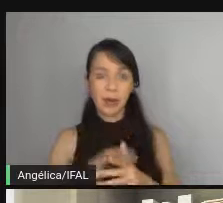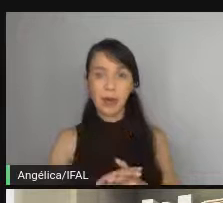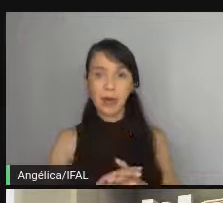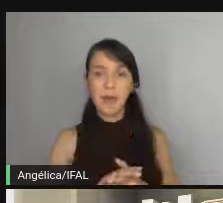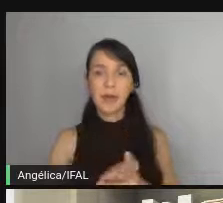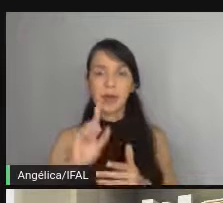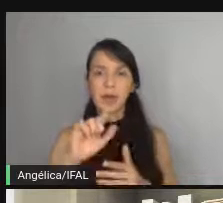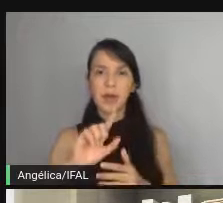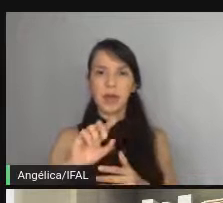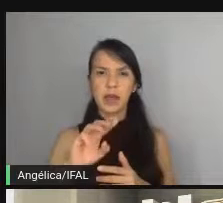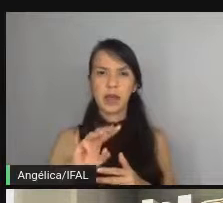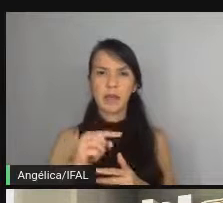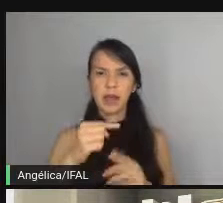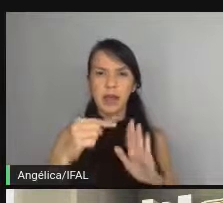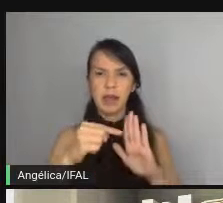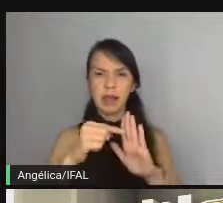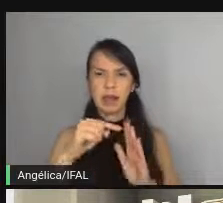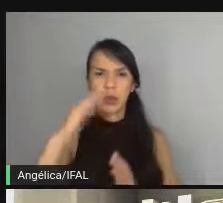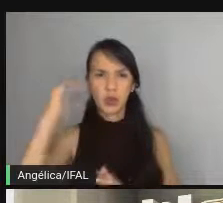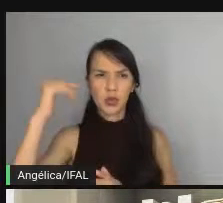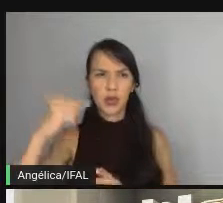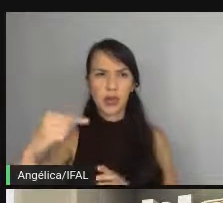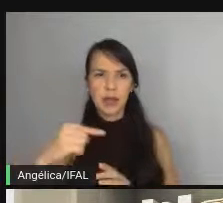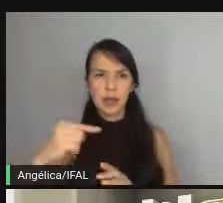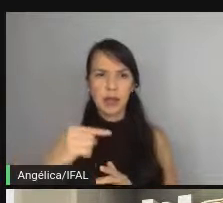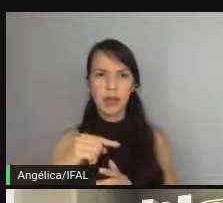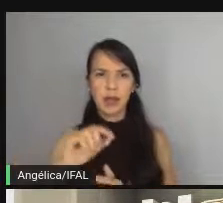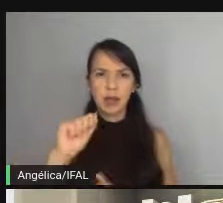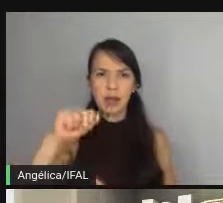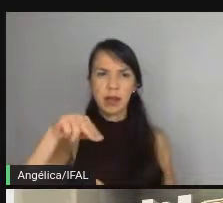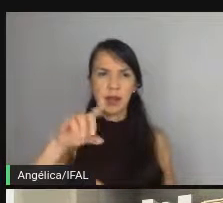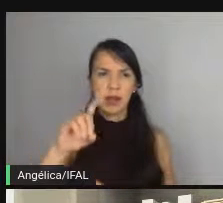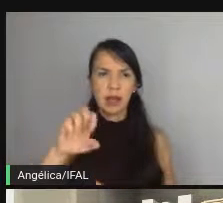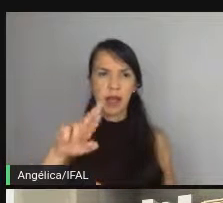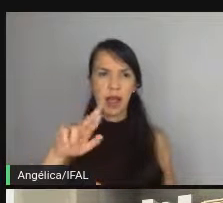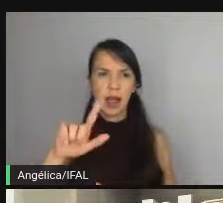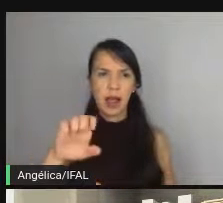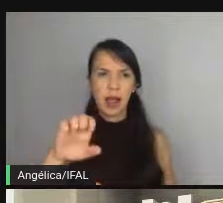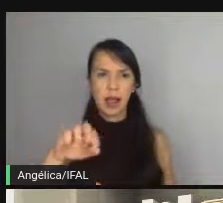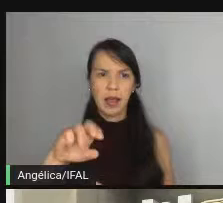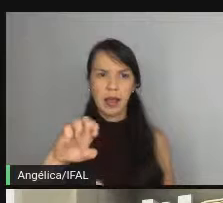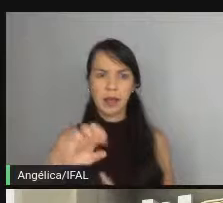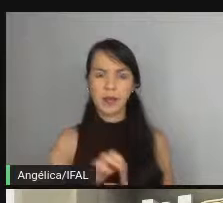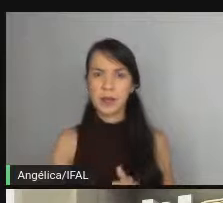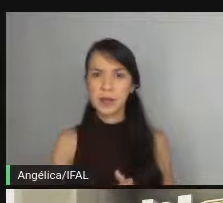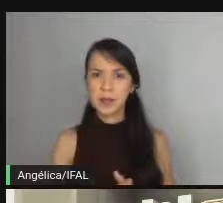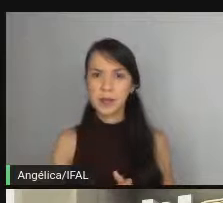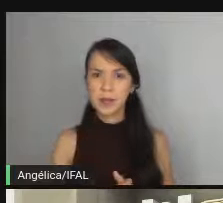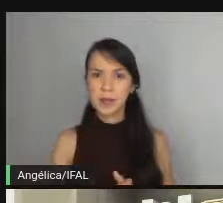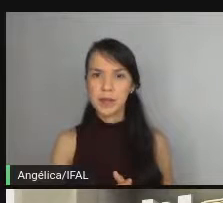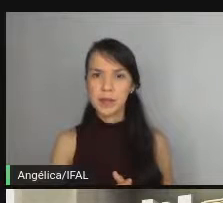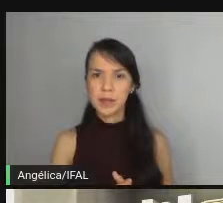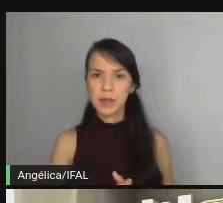colocaria um deadline sucesso um deadline sim entendi entendi que você tá querendo join é